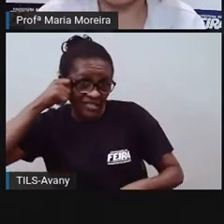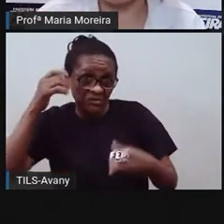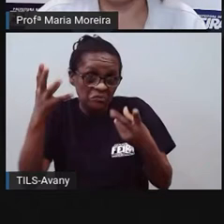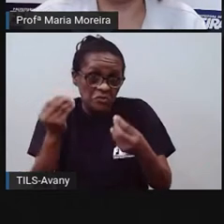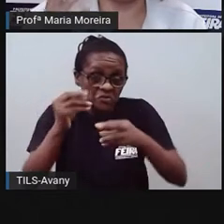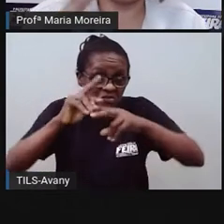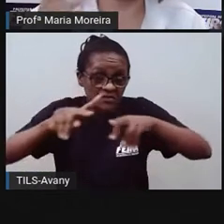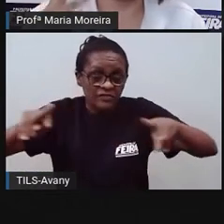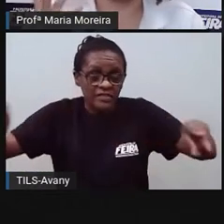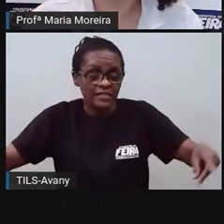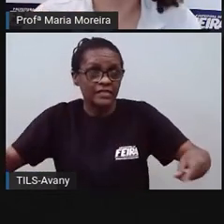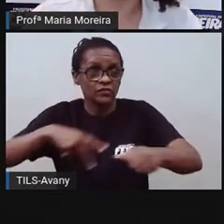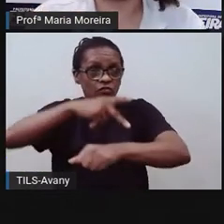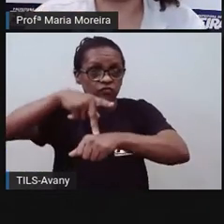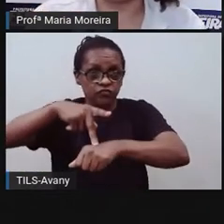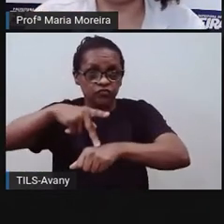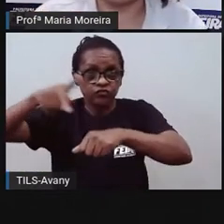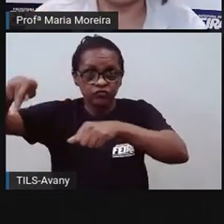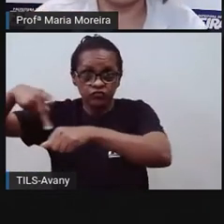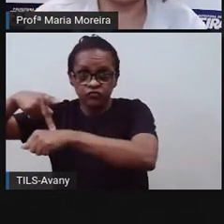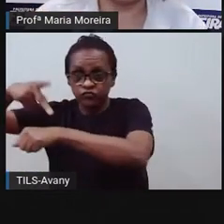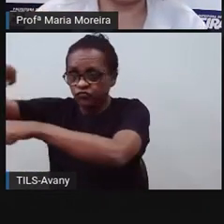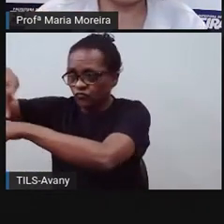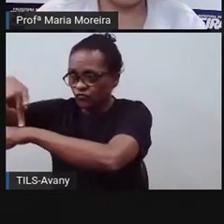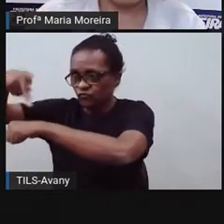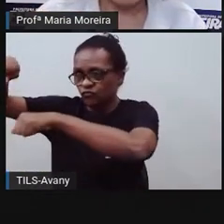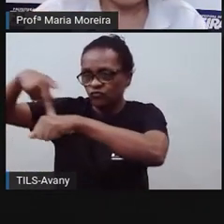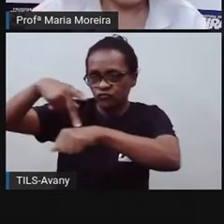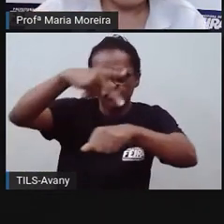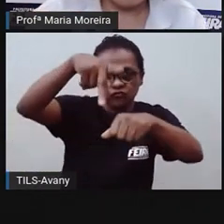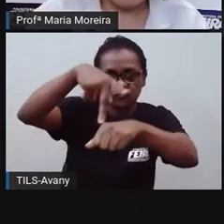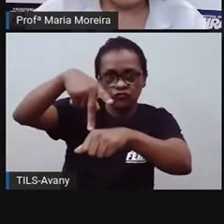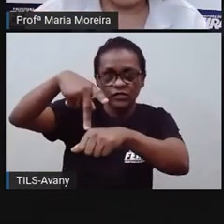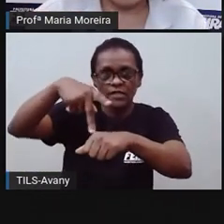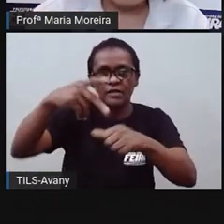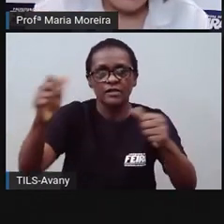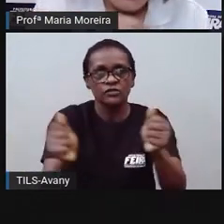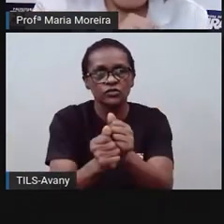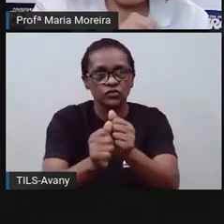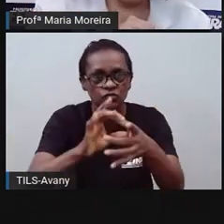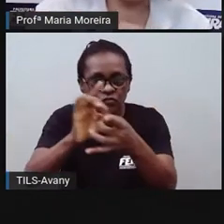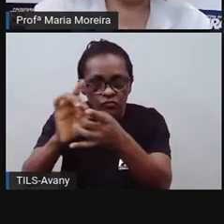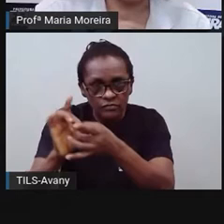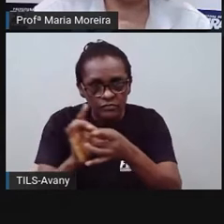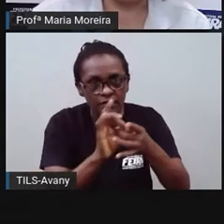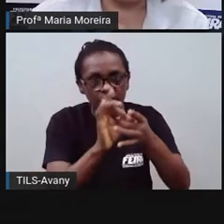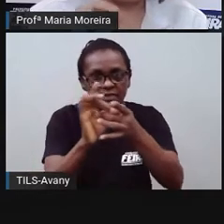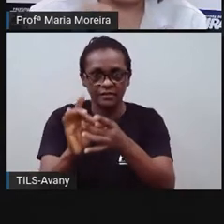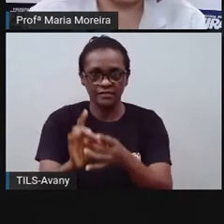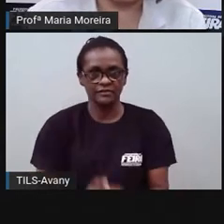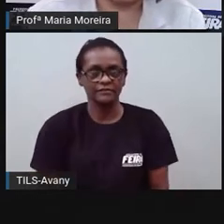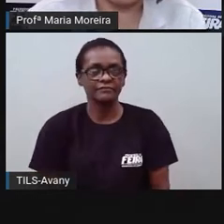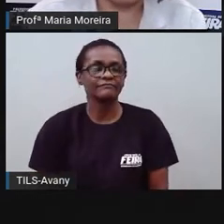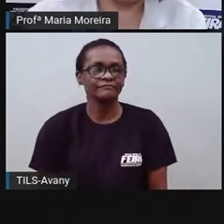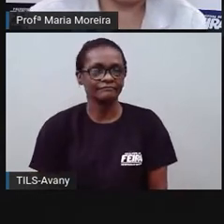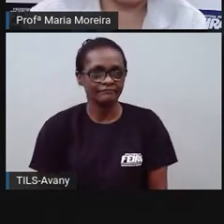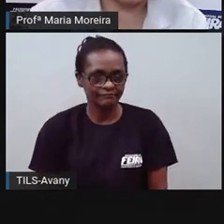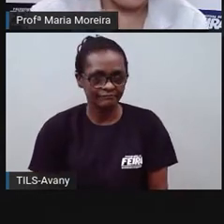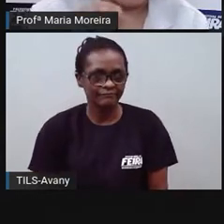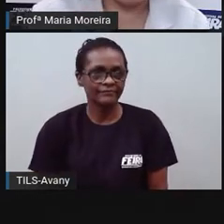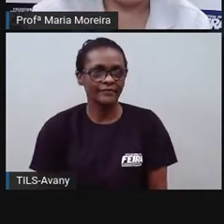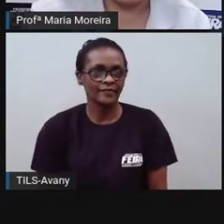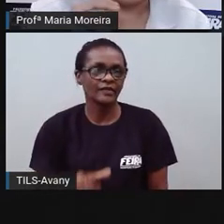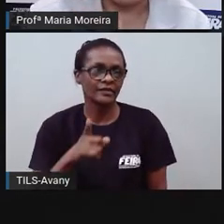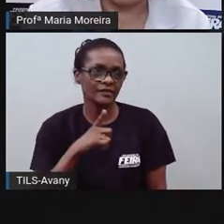canada, a quantidade de países que aparecem lá na letra? Pois é. Então, olha só, a origem distinta, ou